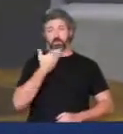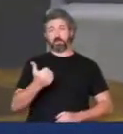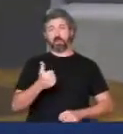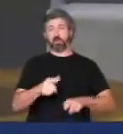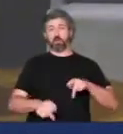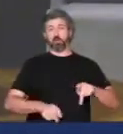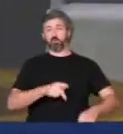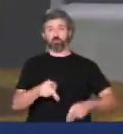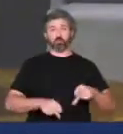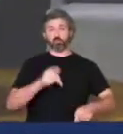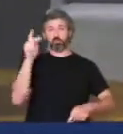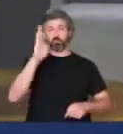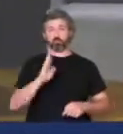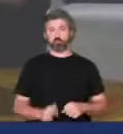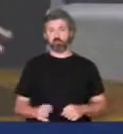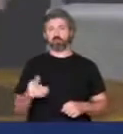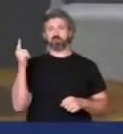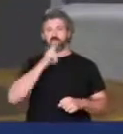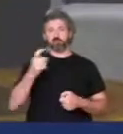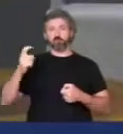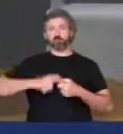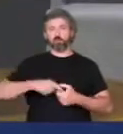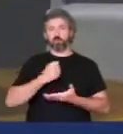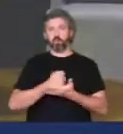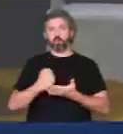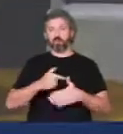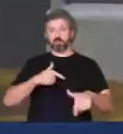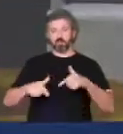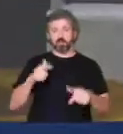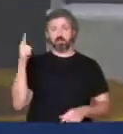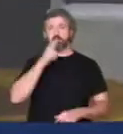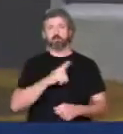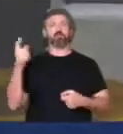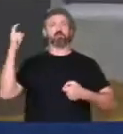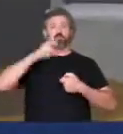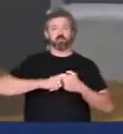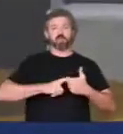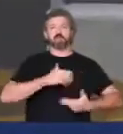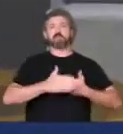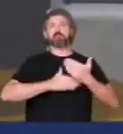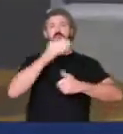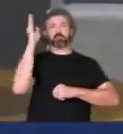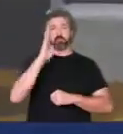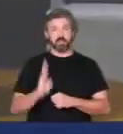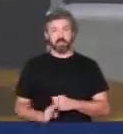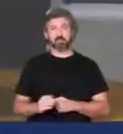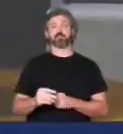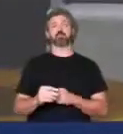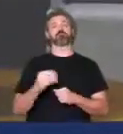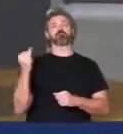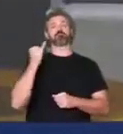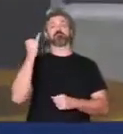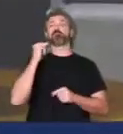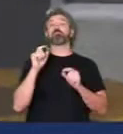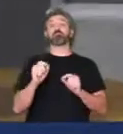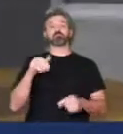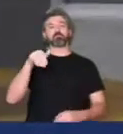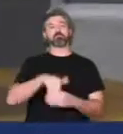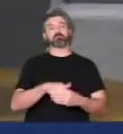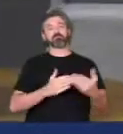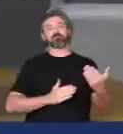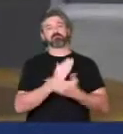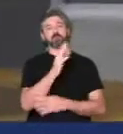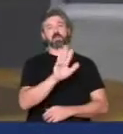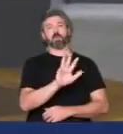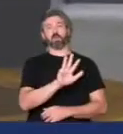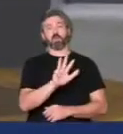melhor para os brasileiros para que se retome o emprego nesse país para que se retome o desenvolvimento deste país é muito importante a eleição